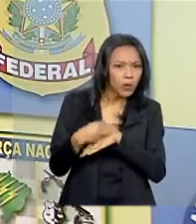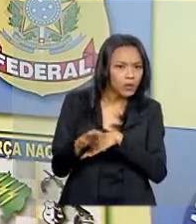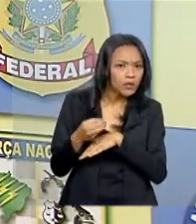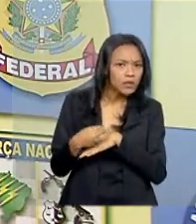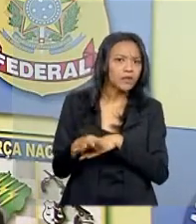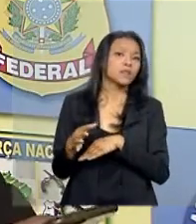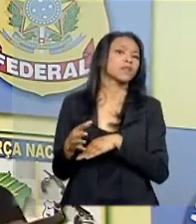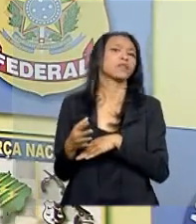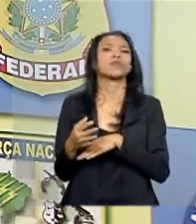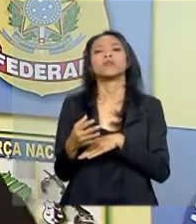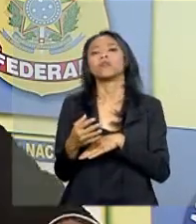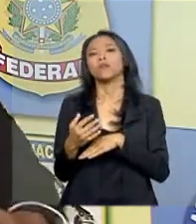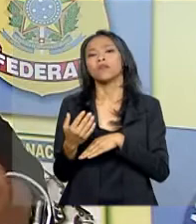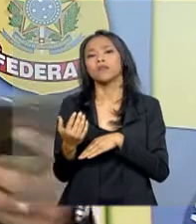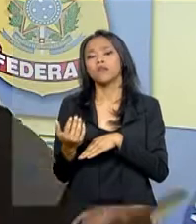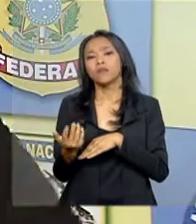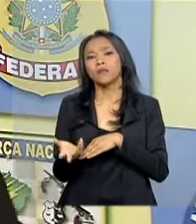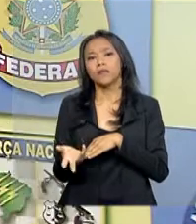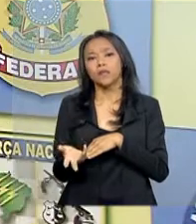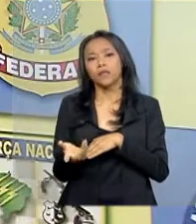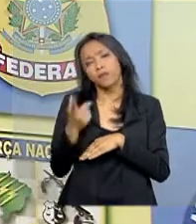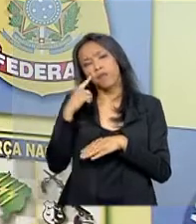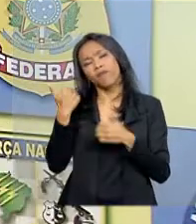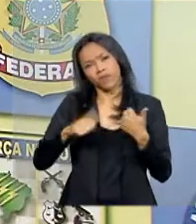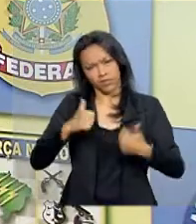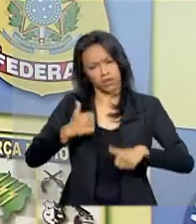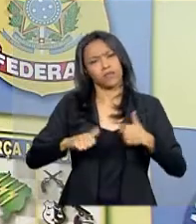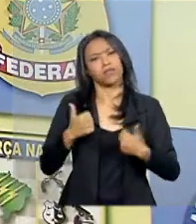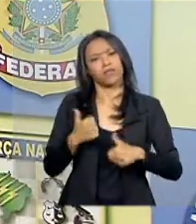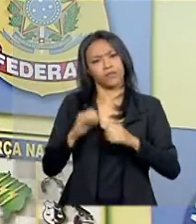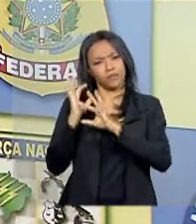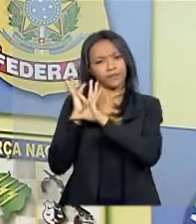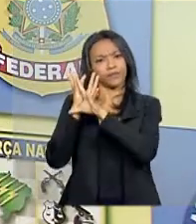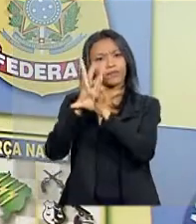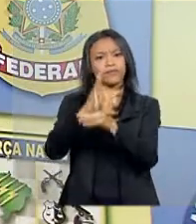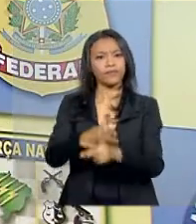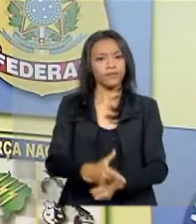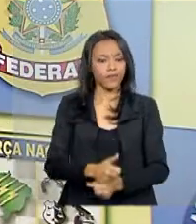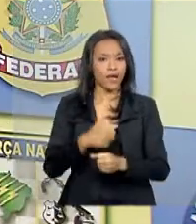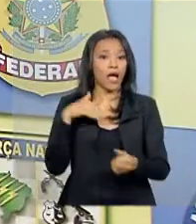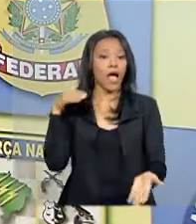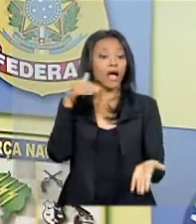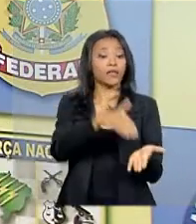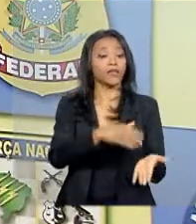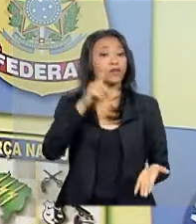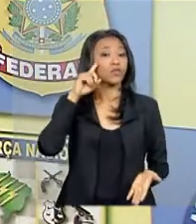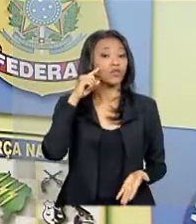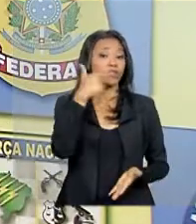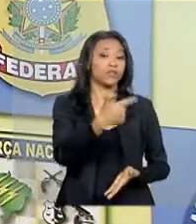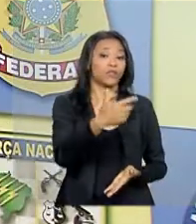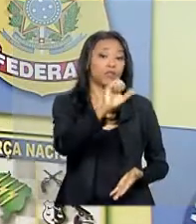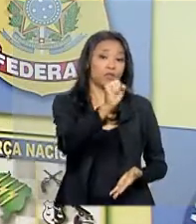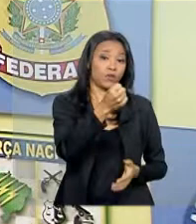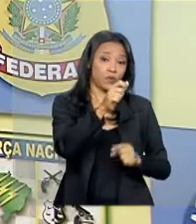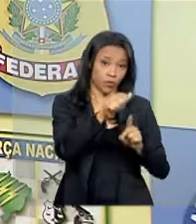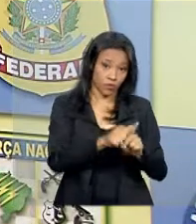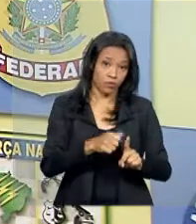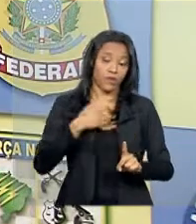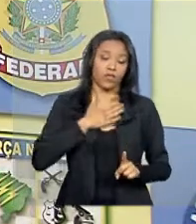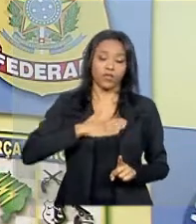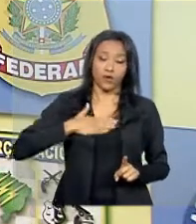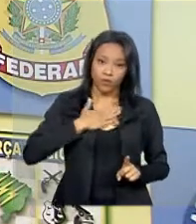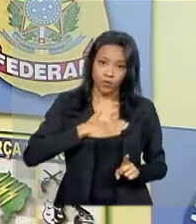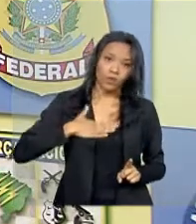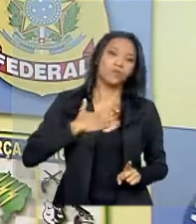um balanço das ações realizadas até o dia 28 de agosto. As informações